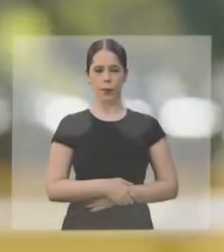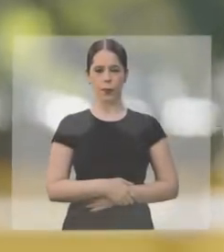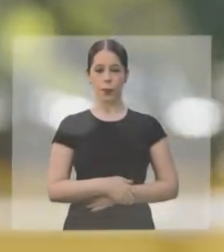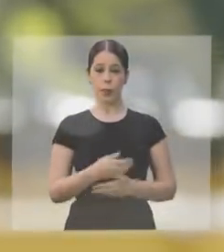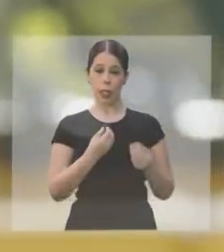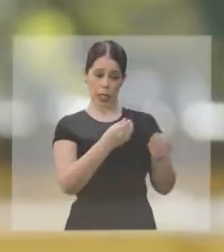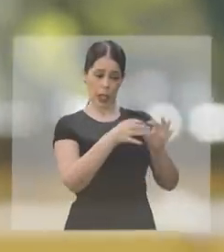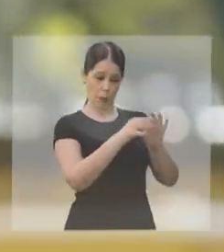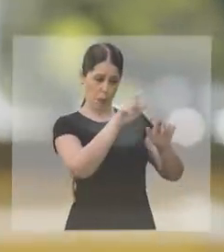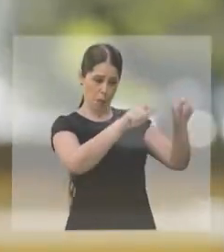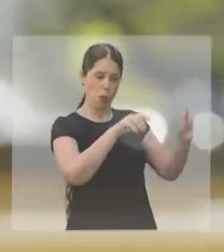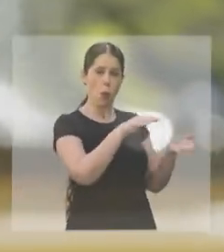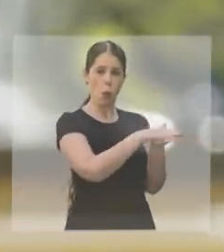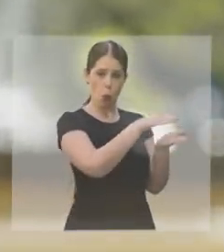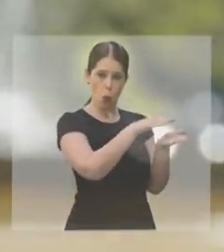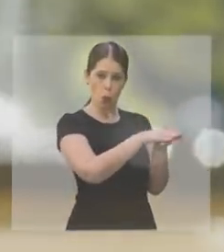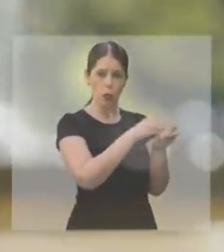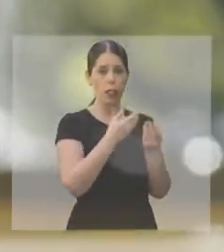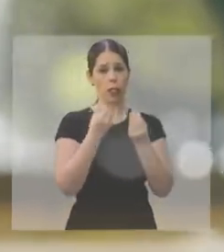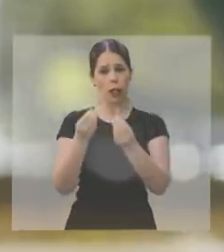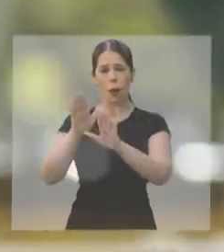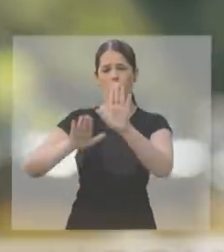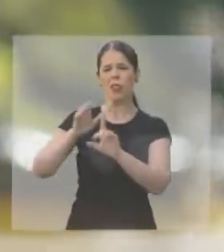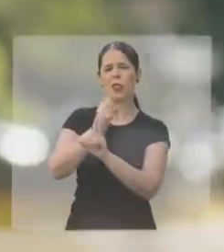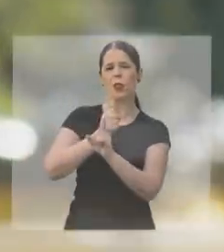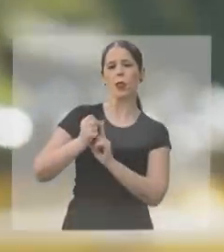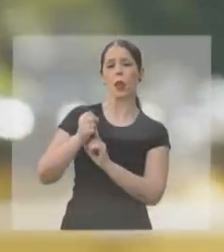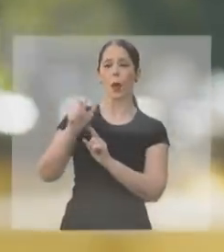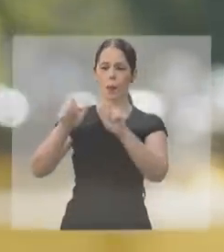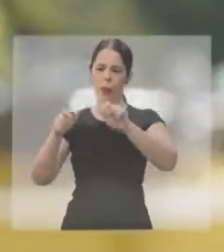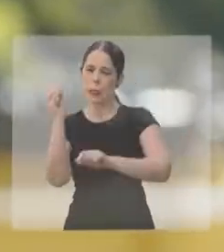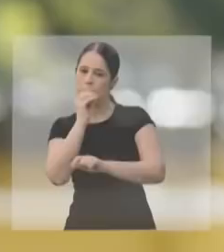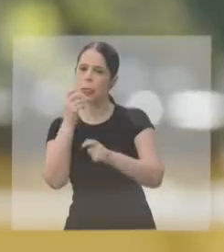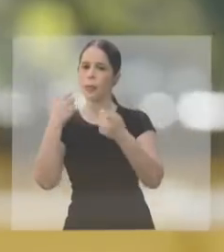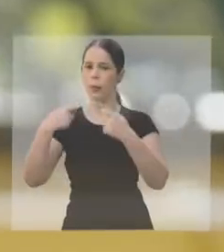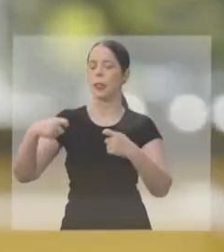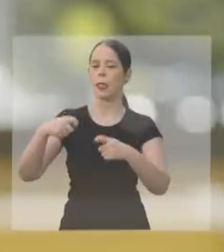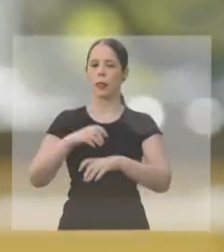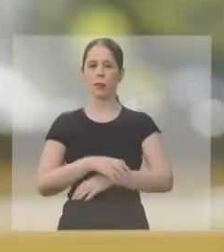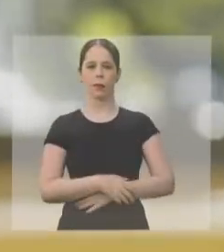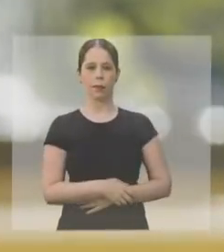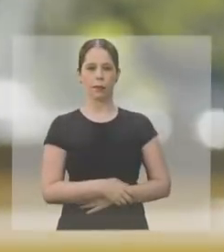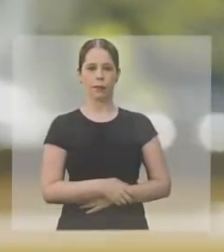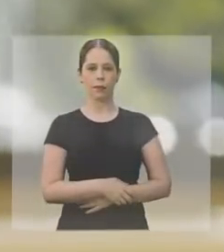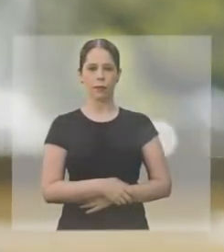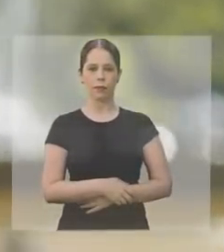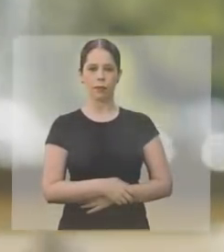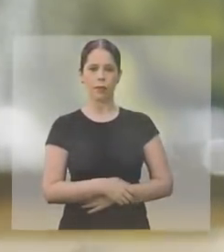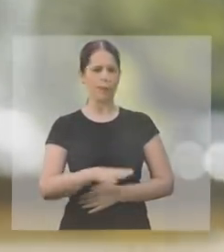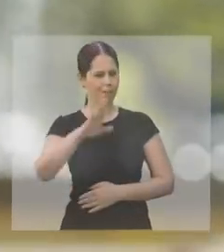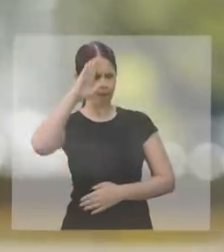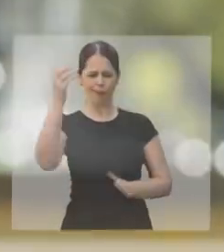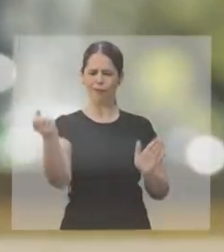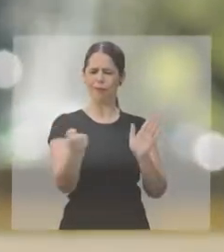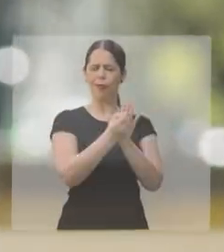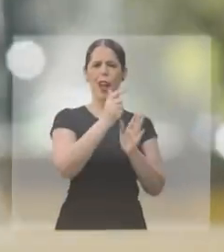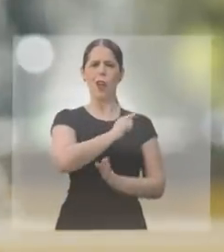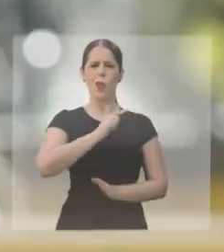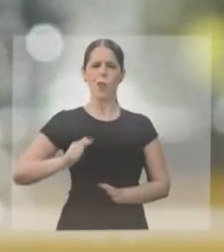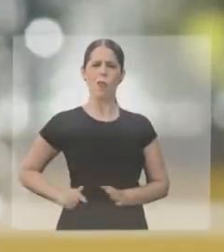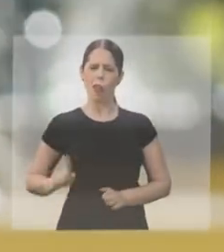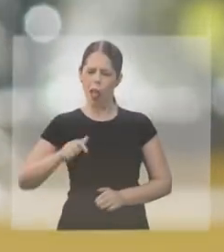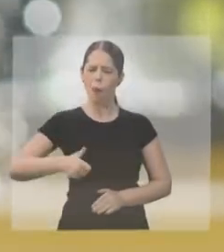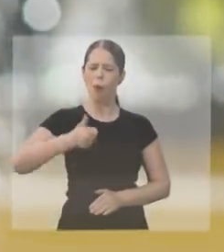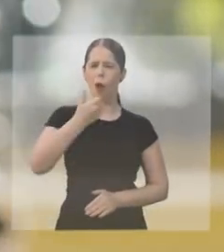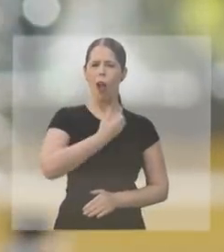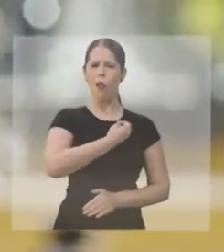Vamos dar liberdade a quem produz e proteção social para quem mais precisa. O grande legado de um governo é melhorar